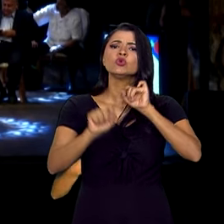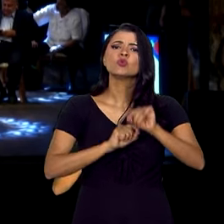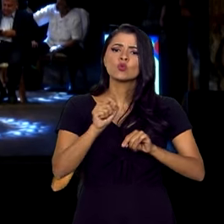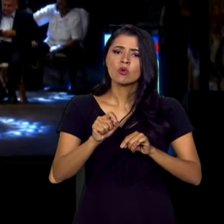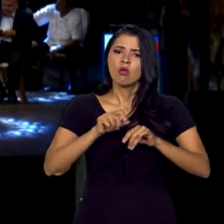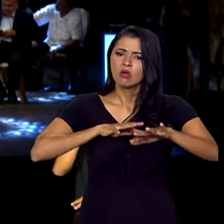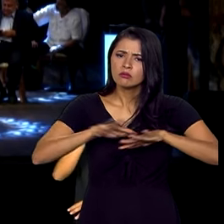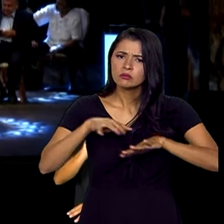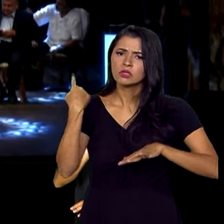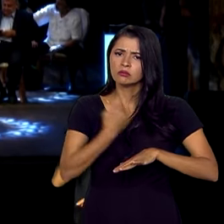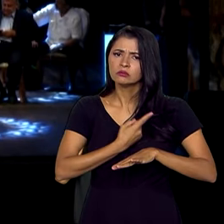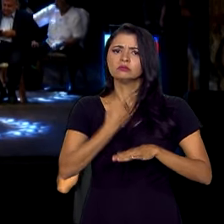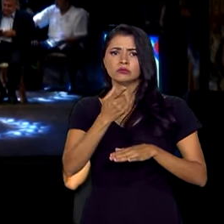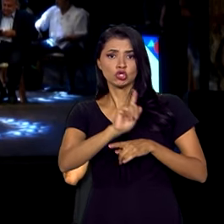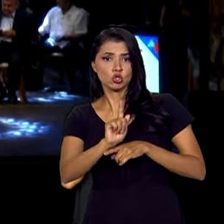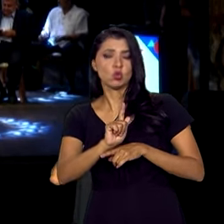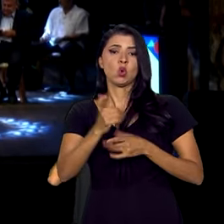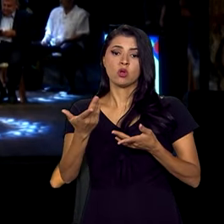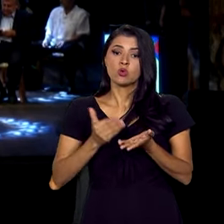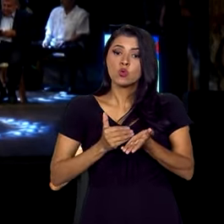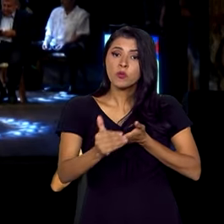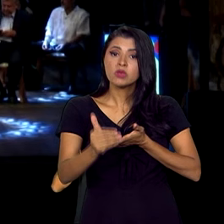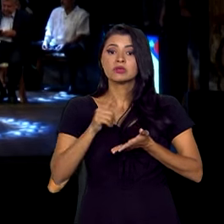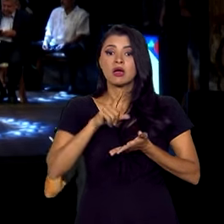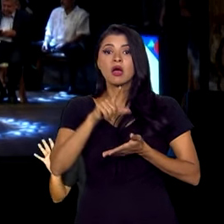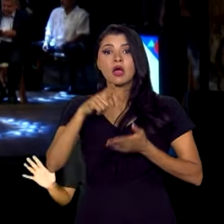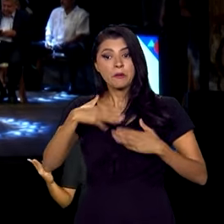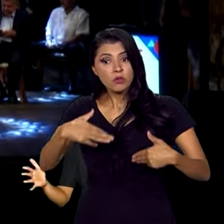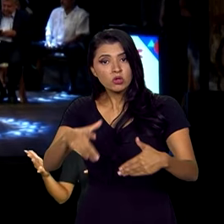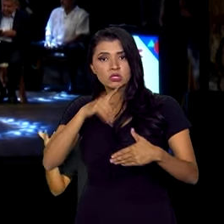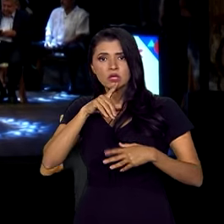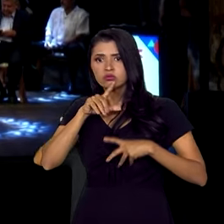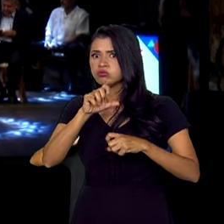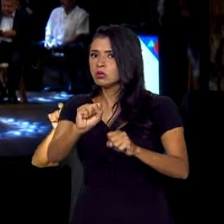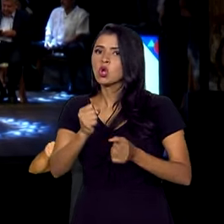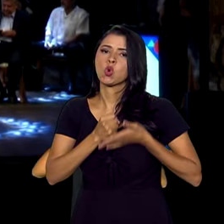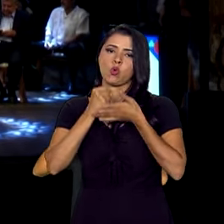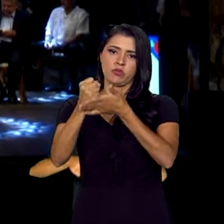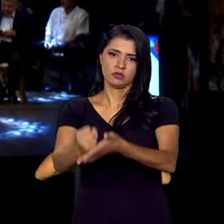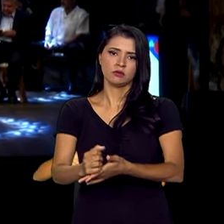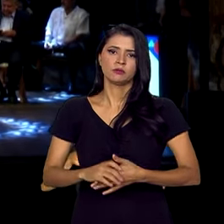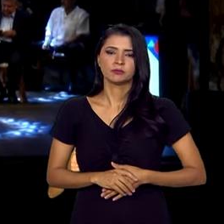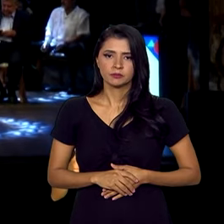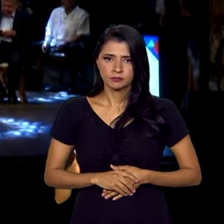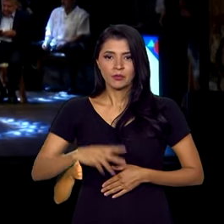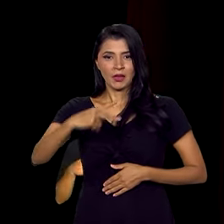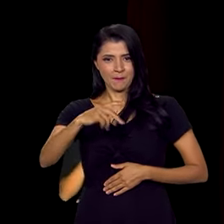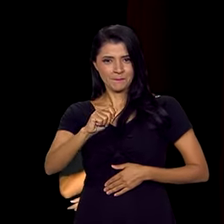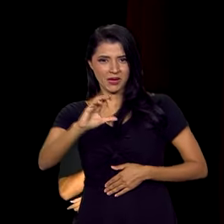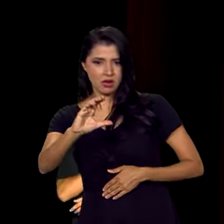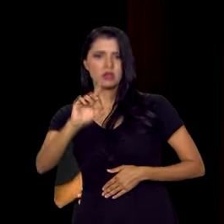mobilizar os gestores públicos e de iniciar um processo que será intenso de cooperação. O PAC